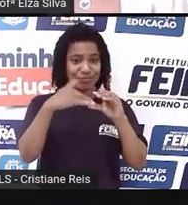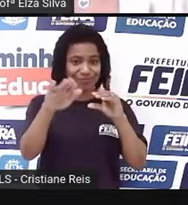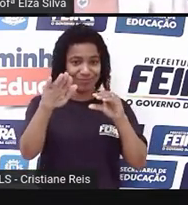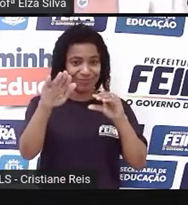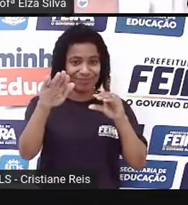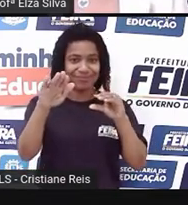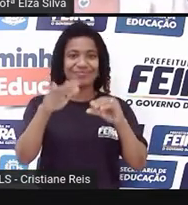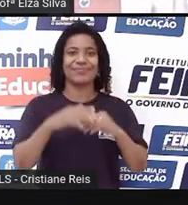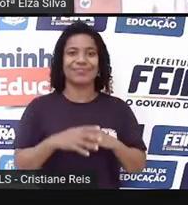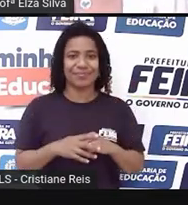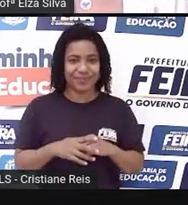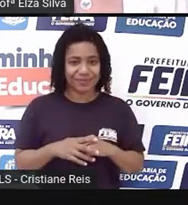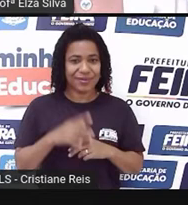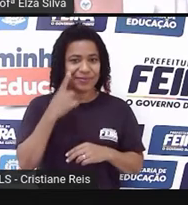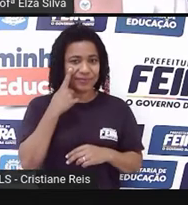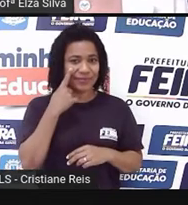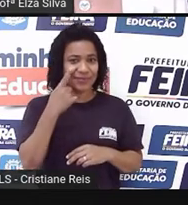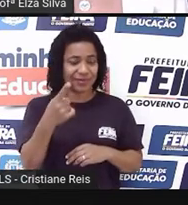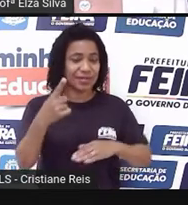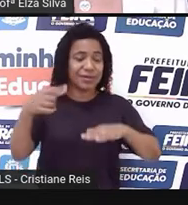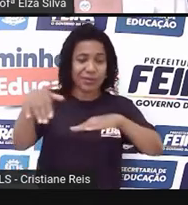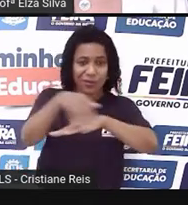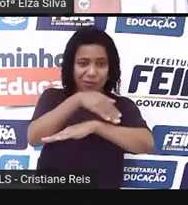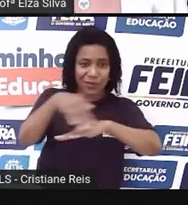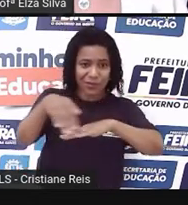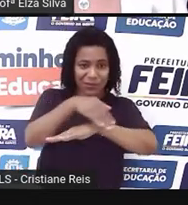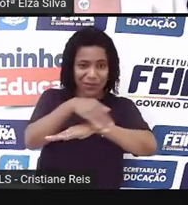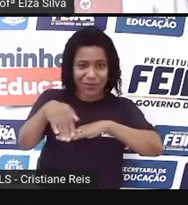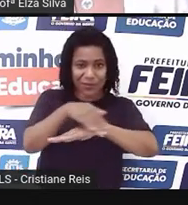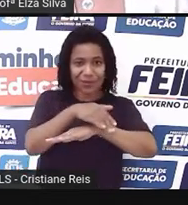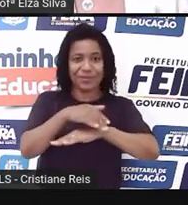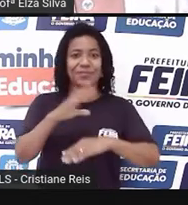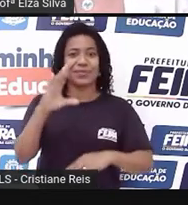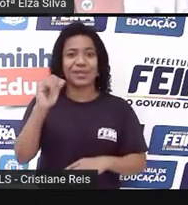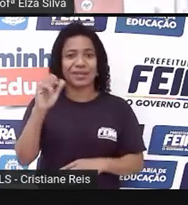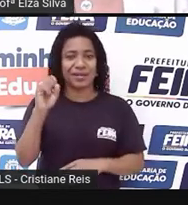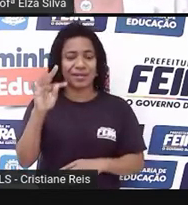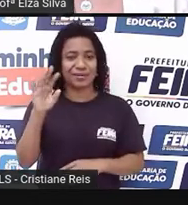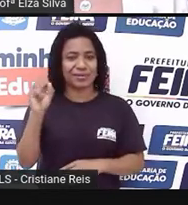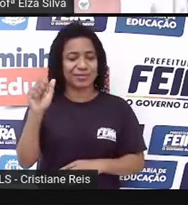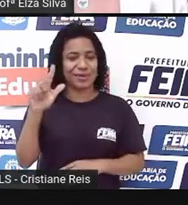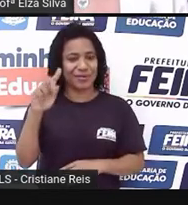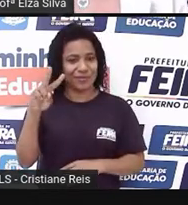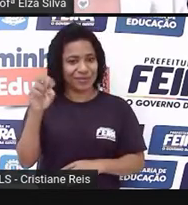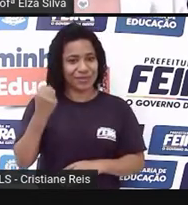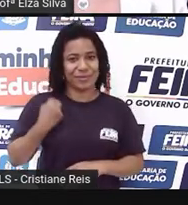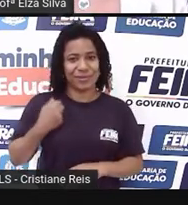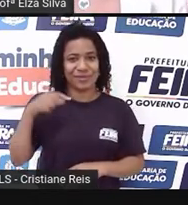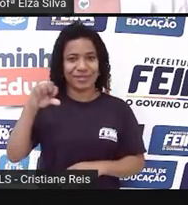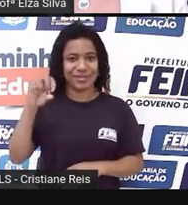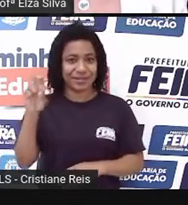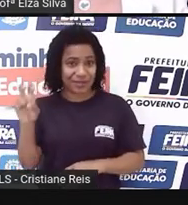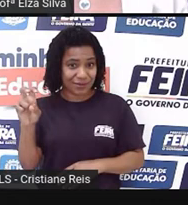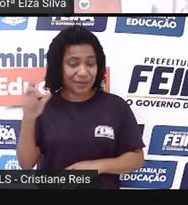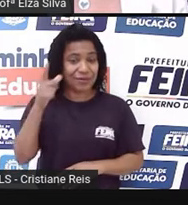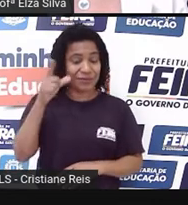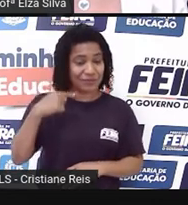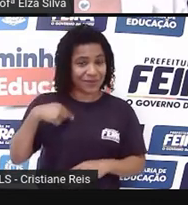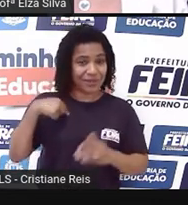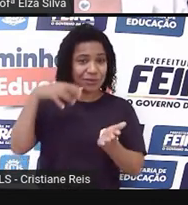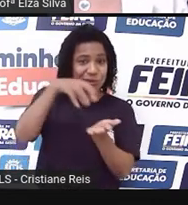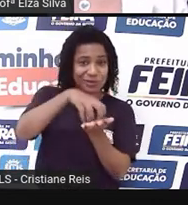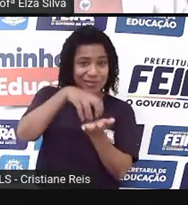Taylor, rua Castro Alves, 95, centro, Campo Formoso, Bahia, CEP, que é o código de